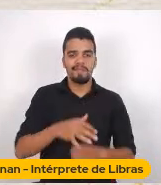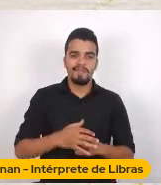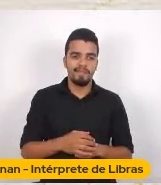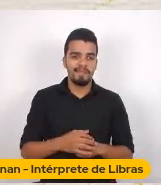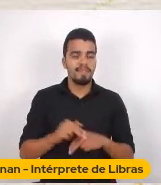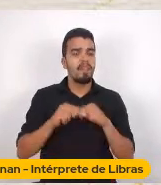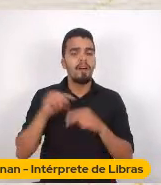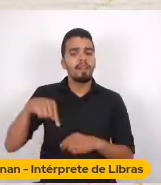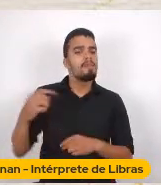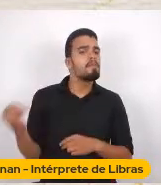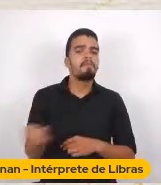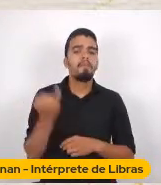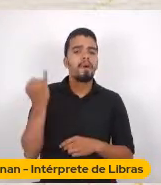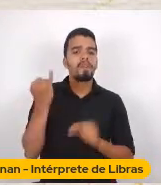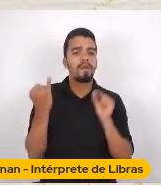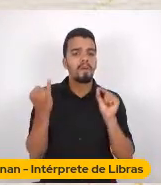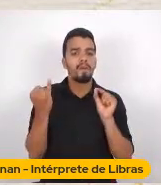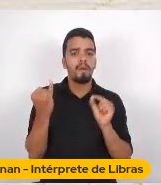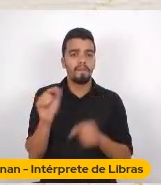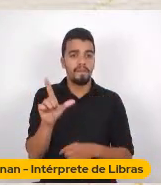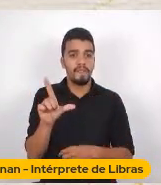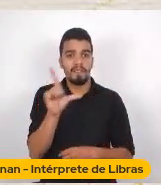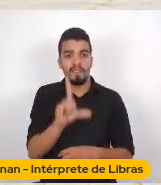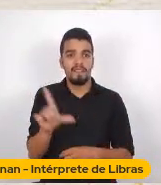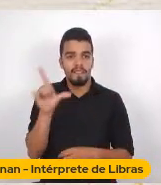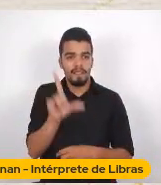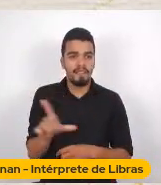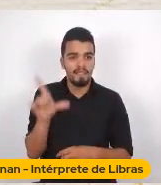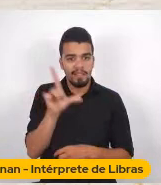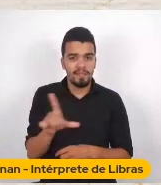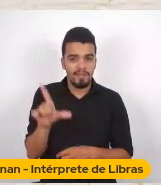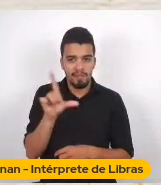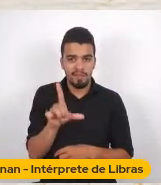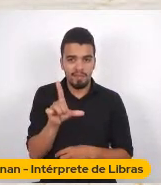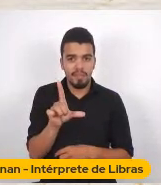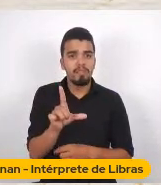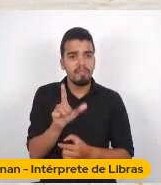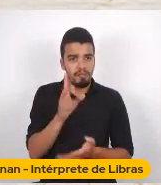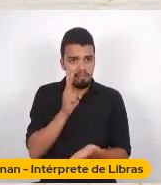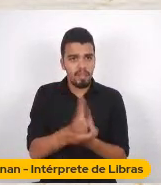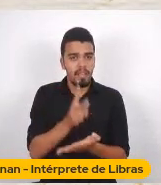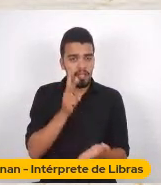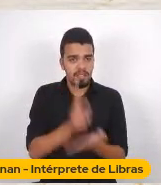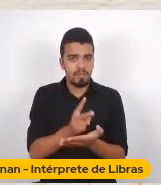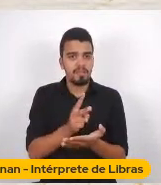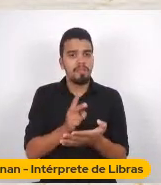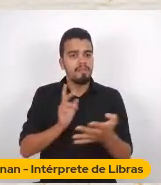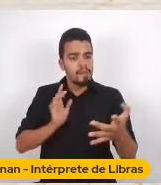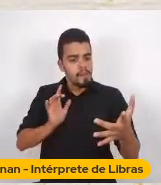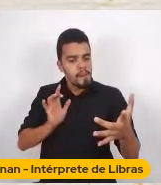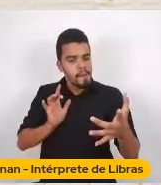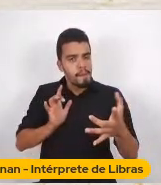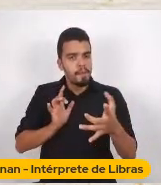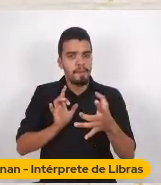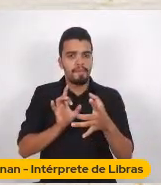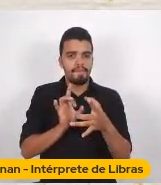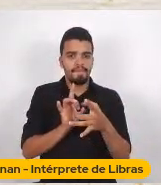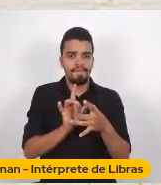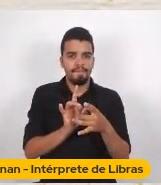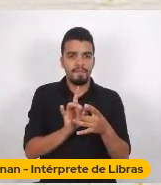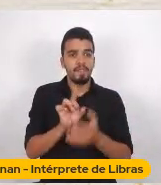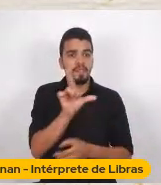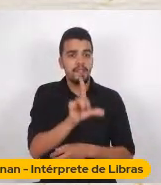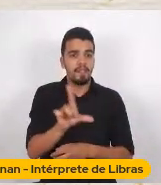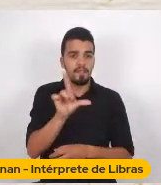literatura Formou parte Para tomar Para si A literatura Do século